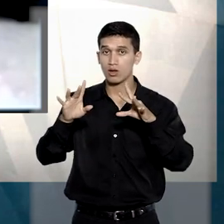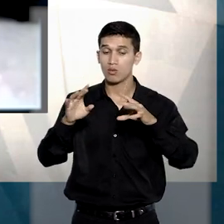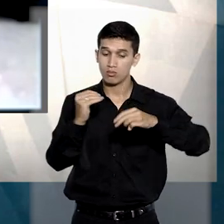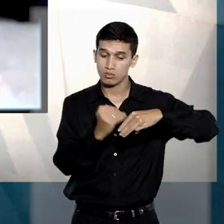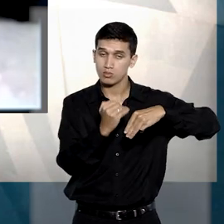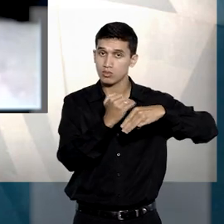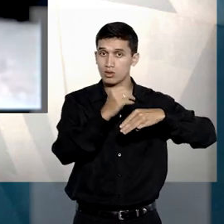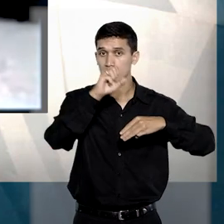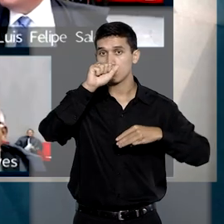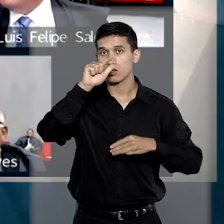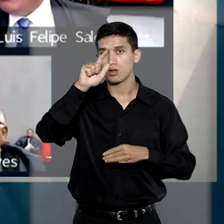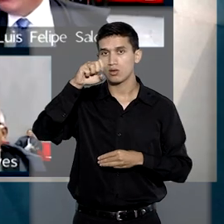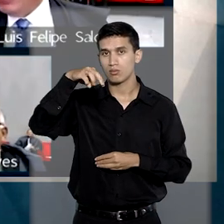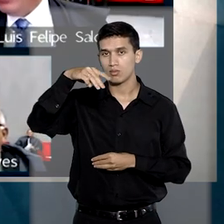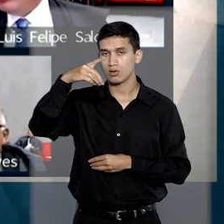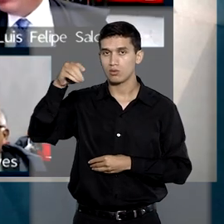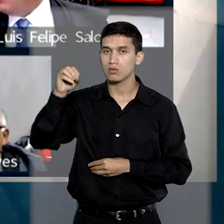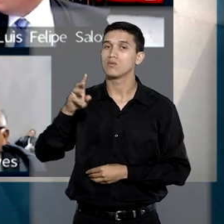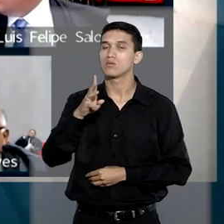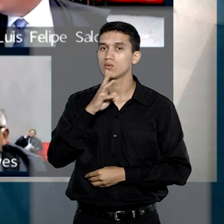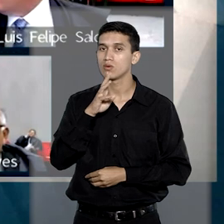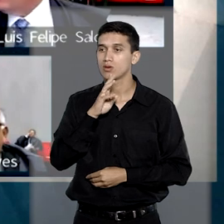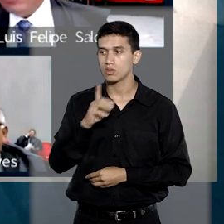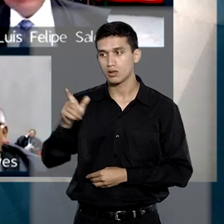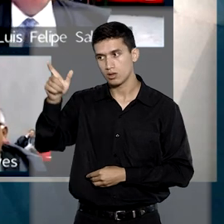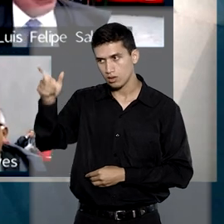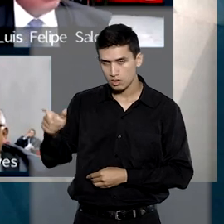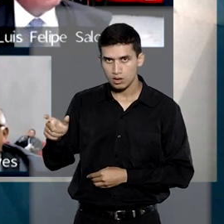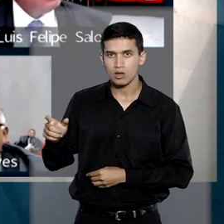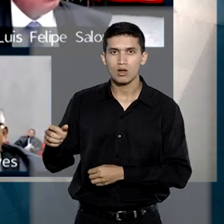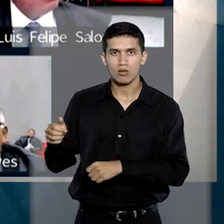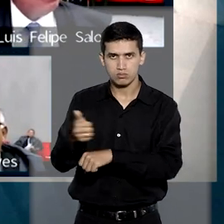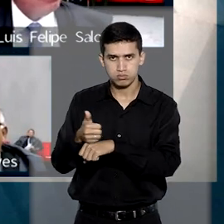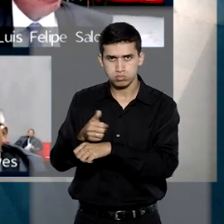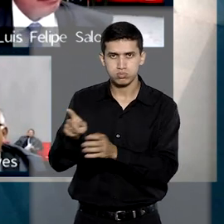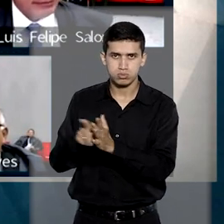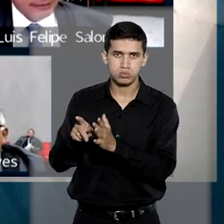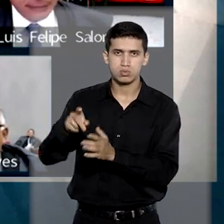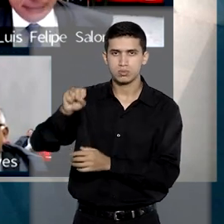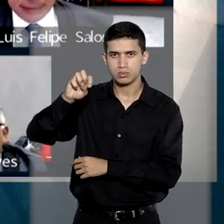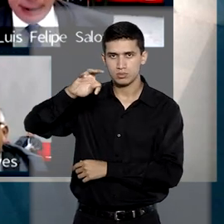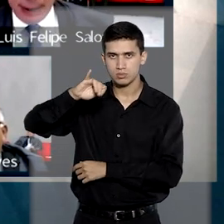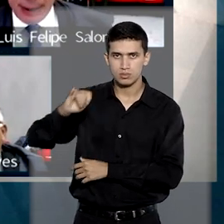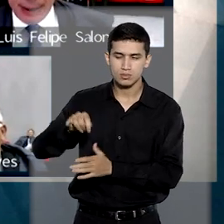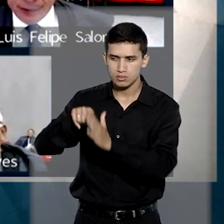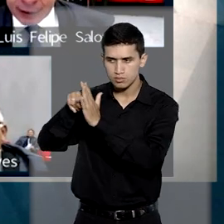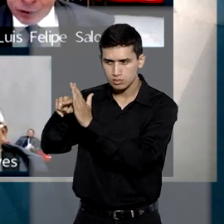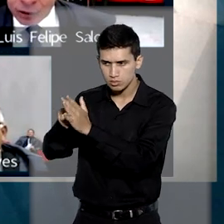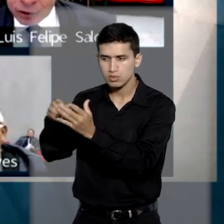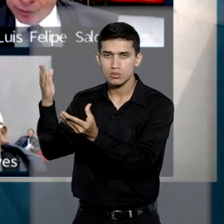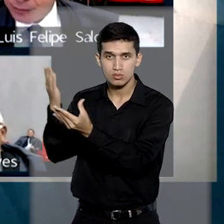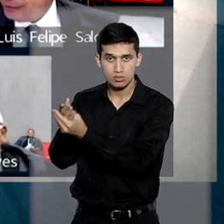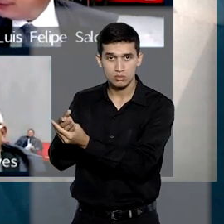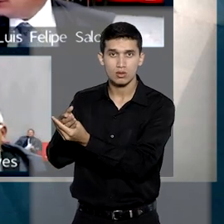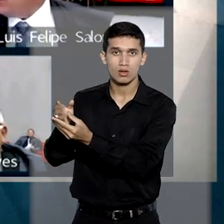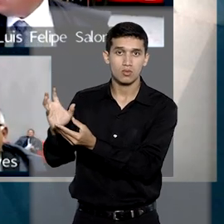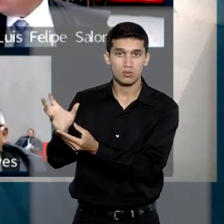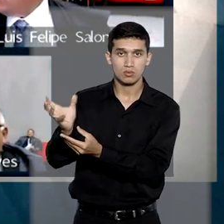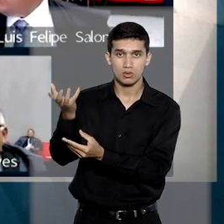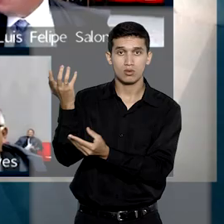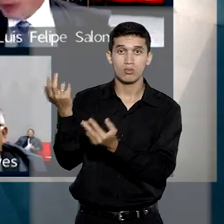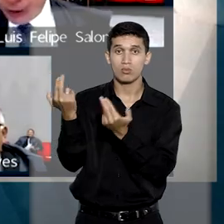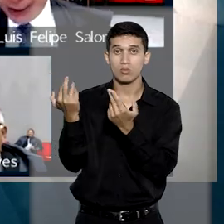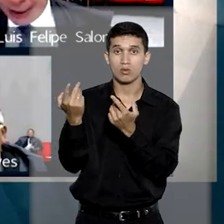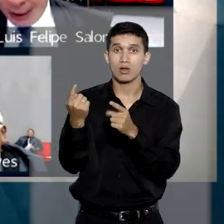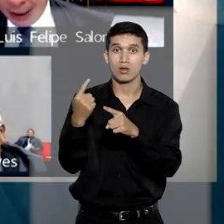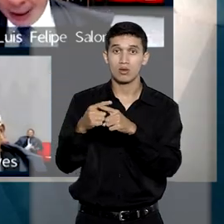Luiz Felipe Salomão, que reconheceu a competência do STJ para processar e julgar o caso, pois os fatos teriam ocorrido durante